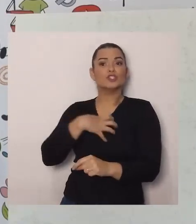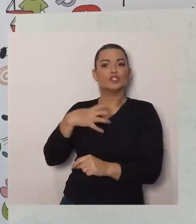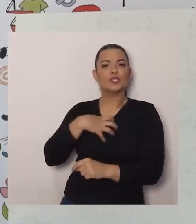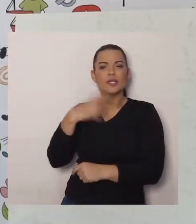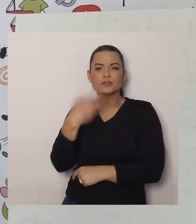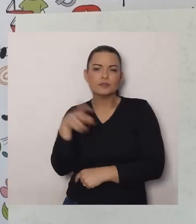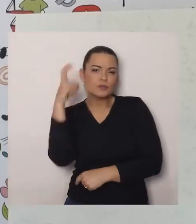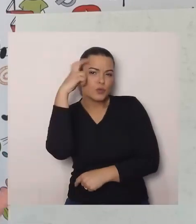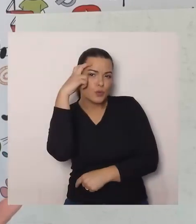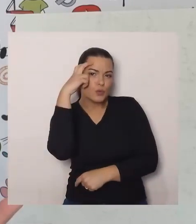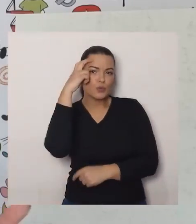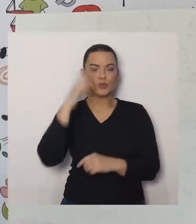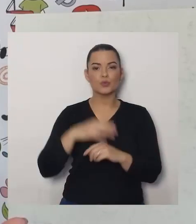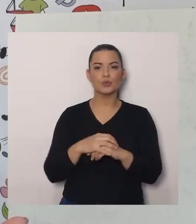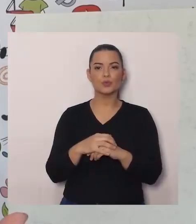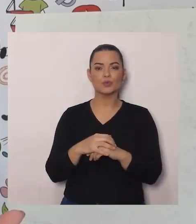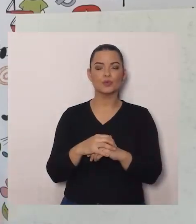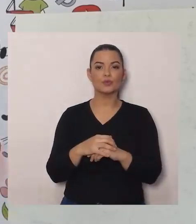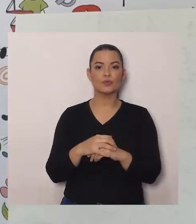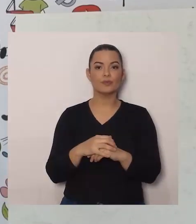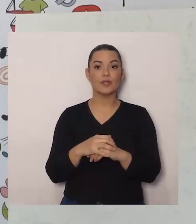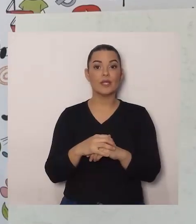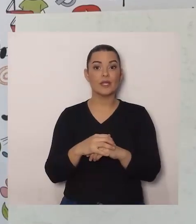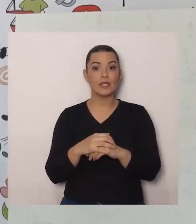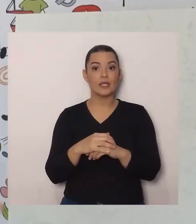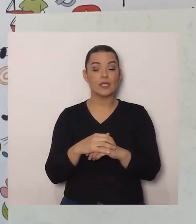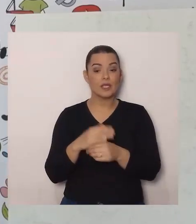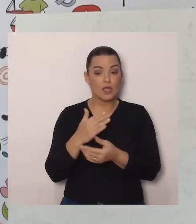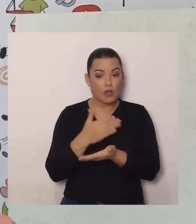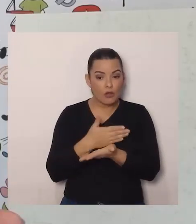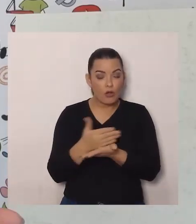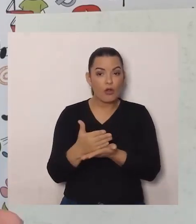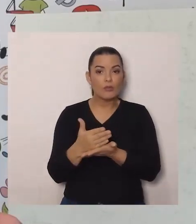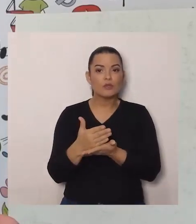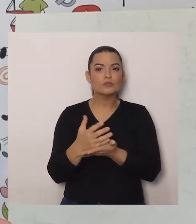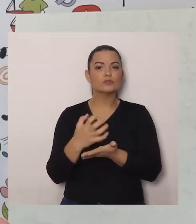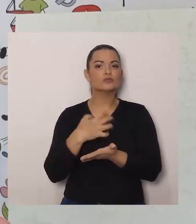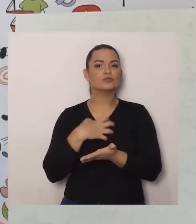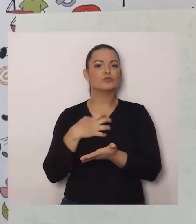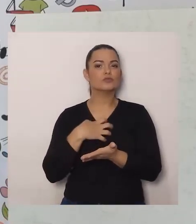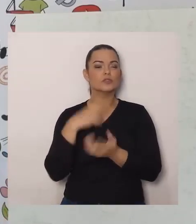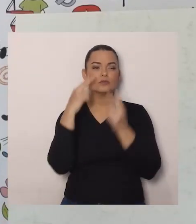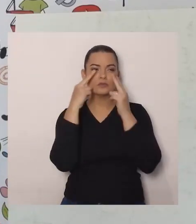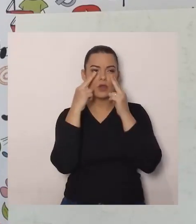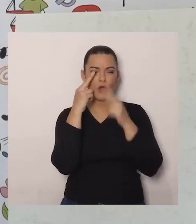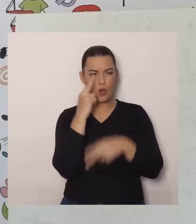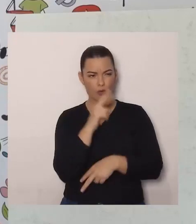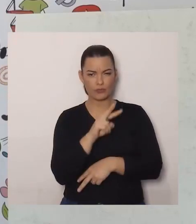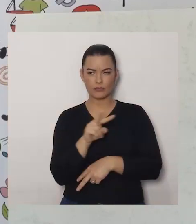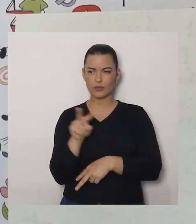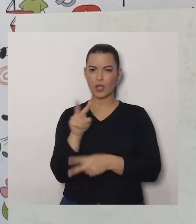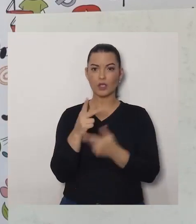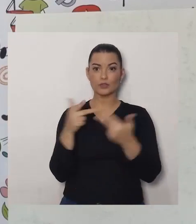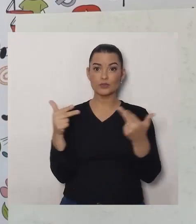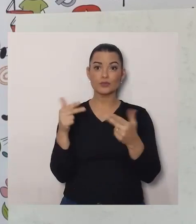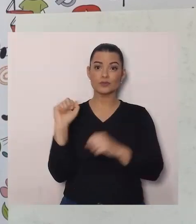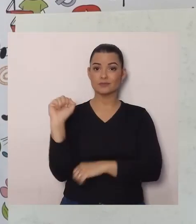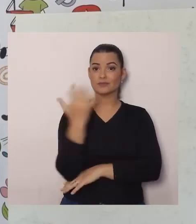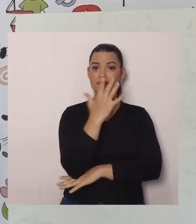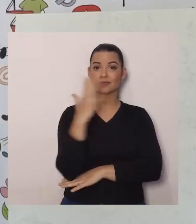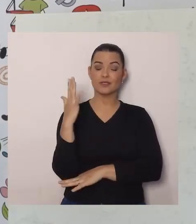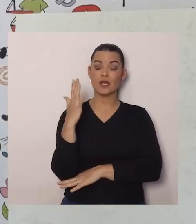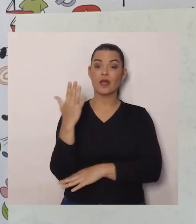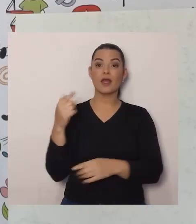feita a partir da observação, Nós vamos falar sobre isso um pouco mais ainda essa semana, Mas,